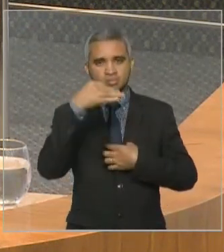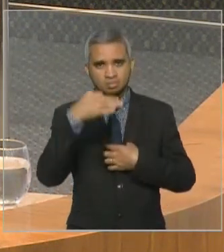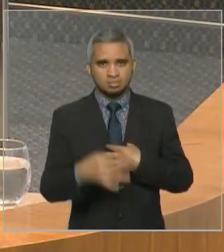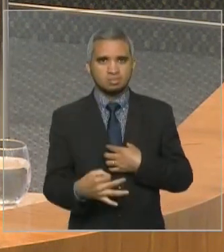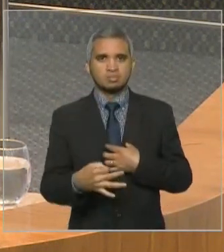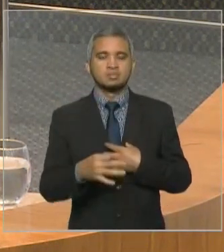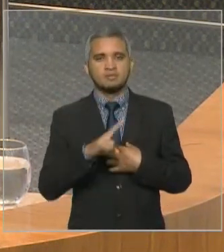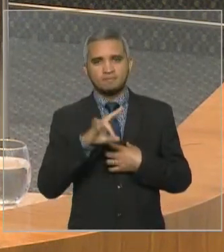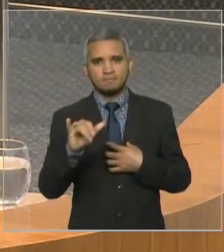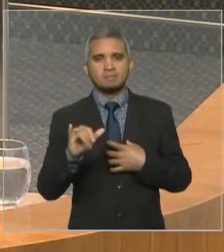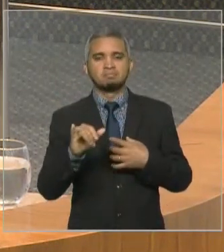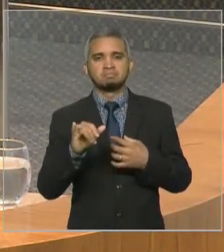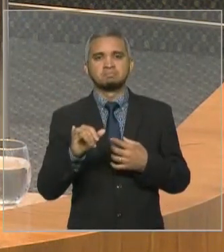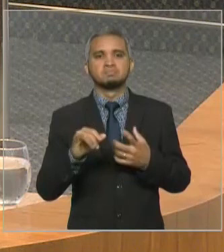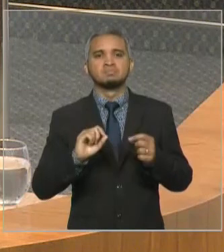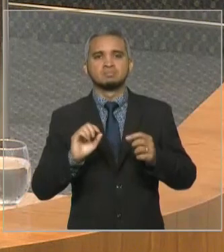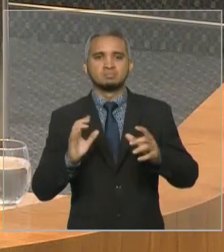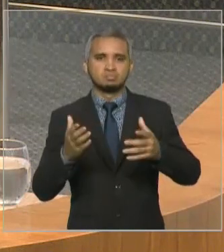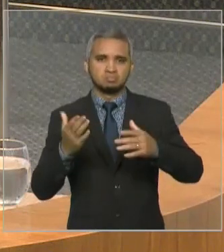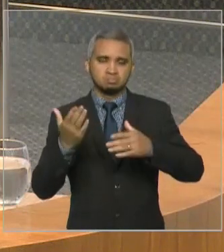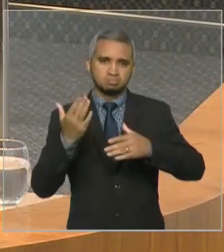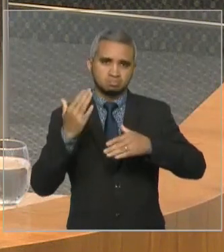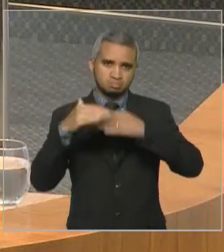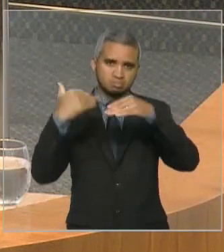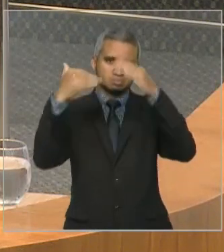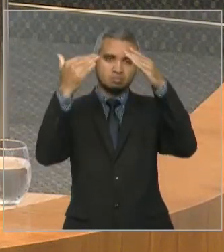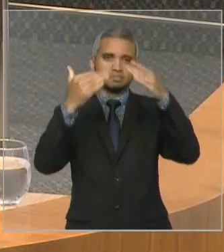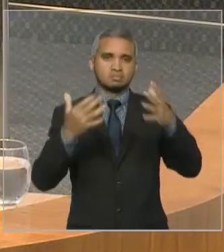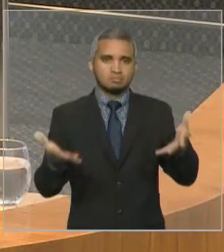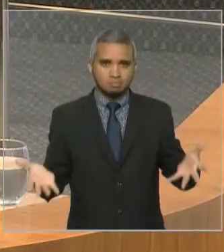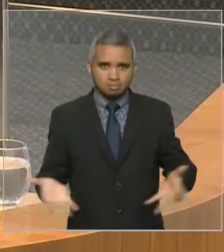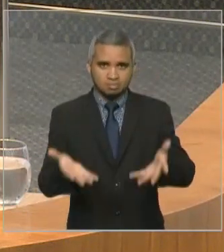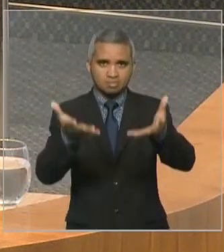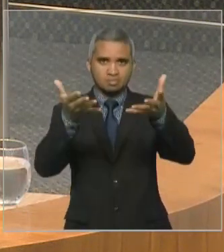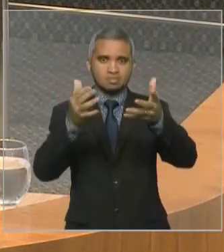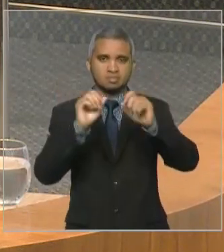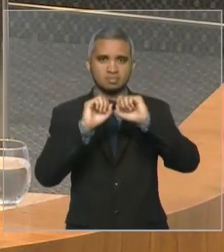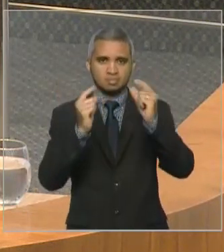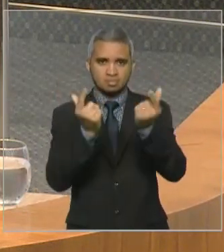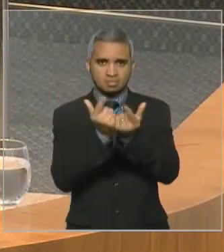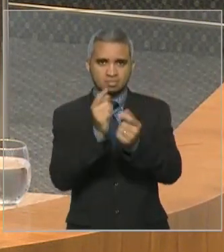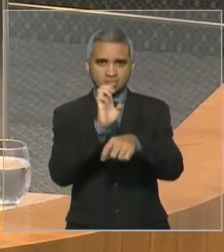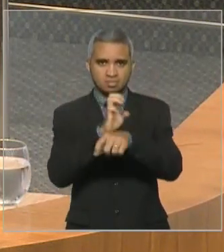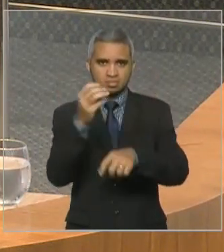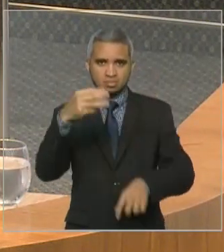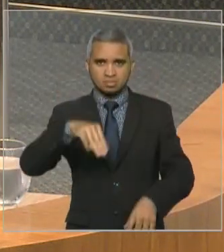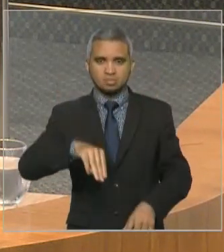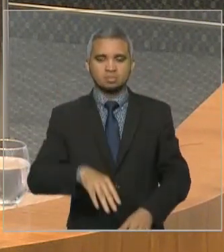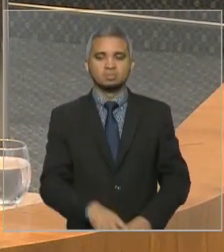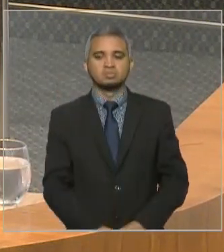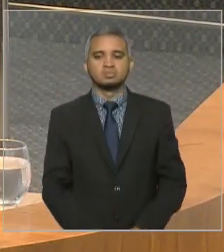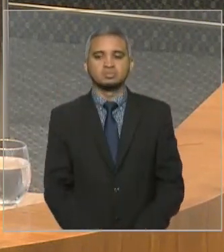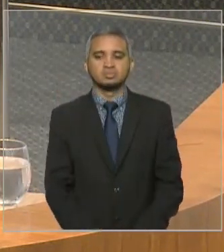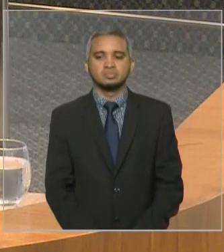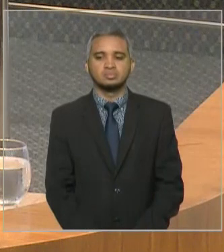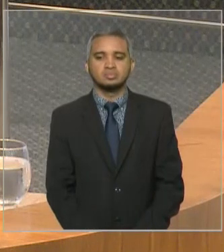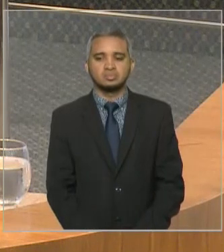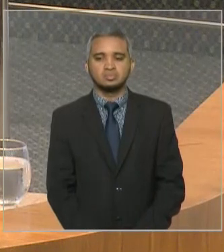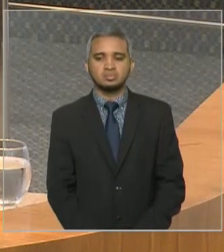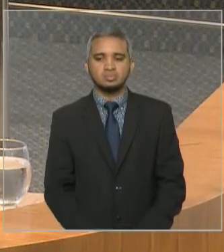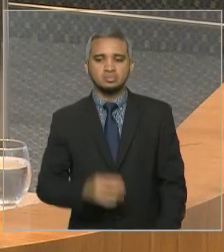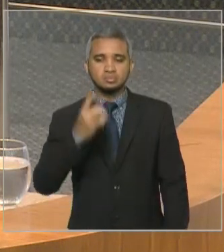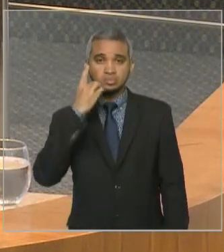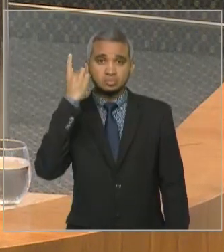Parlamento do Maranhão. Deputado Márcio Ronais, deputado Marcelo Tavares, quero lhe saudar, lhe